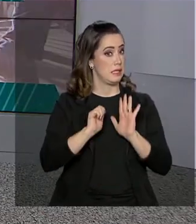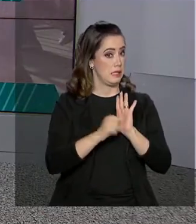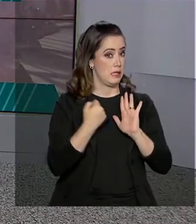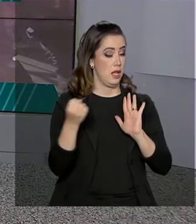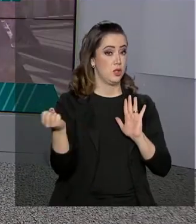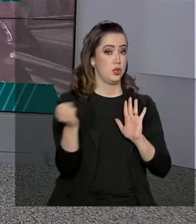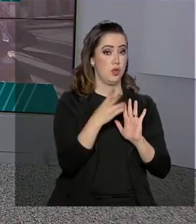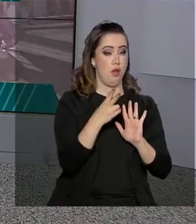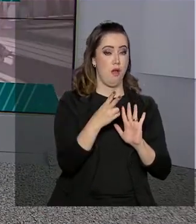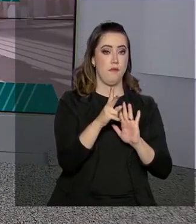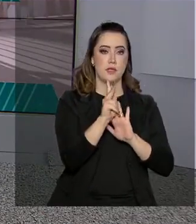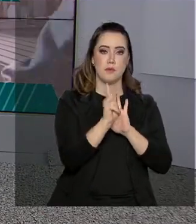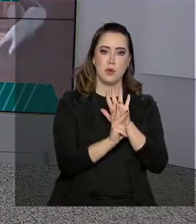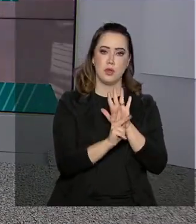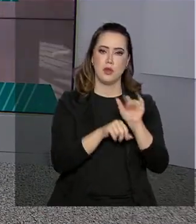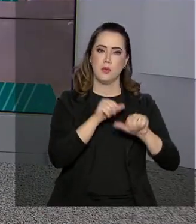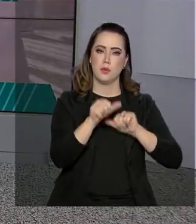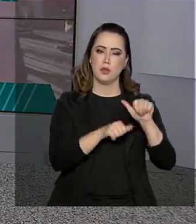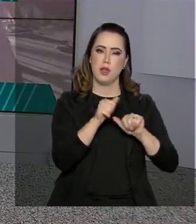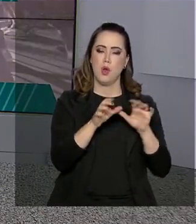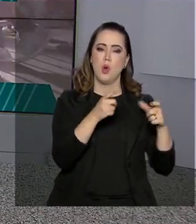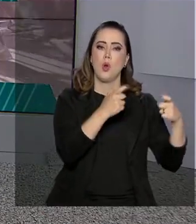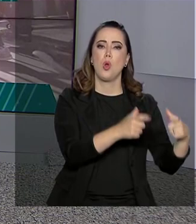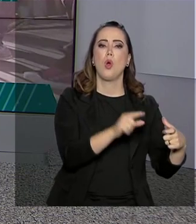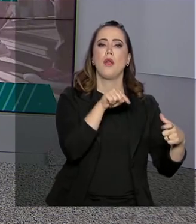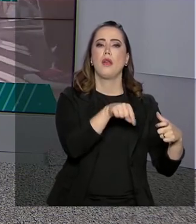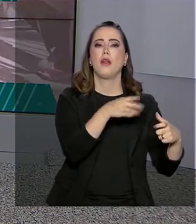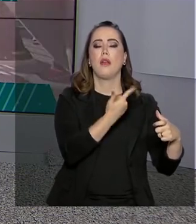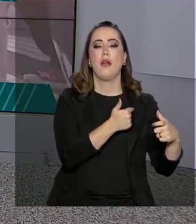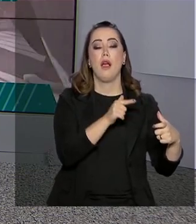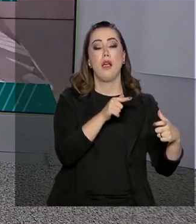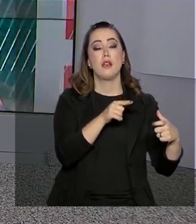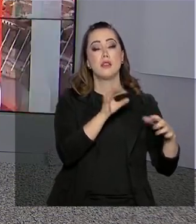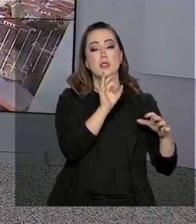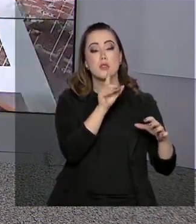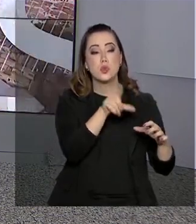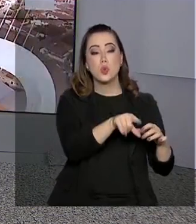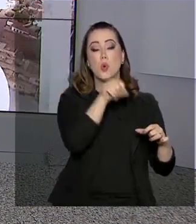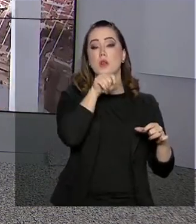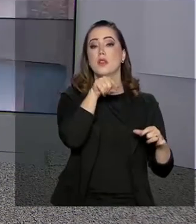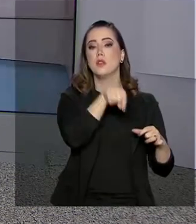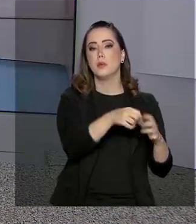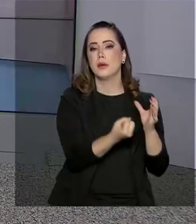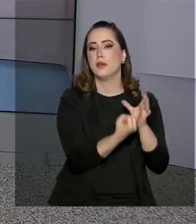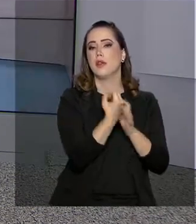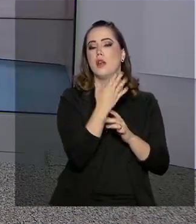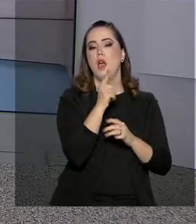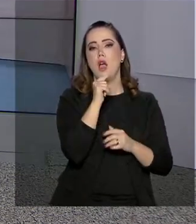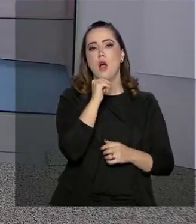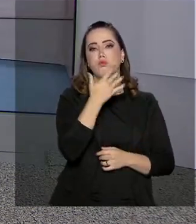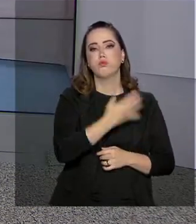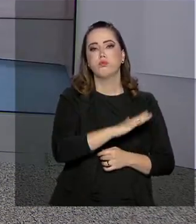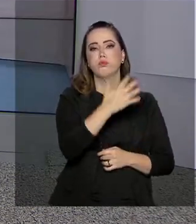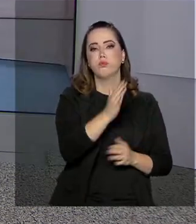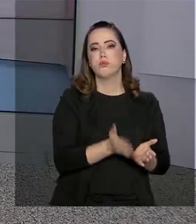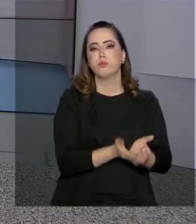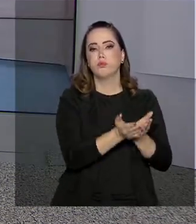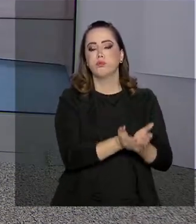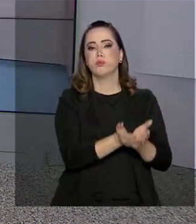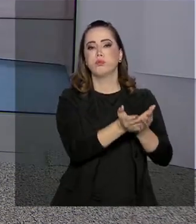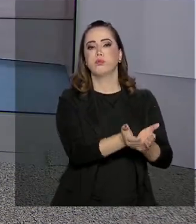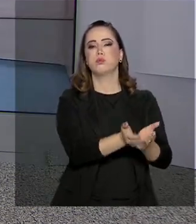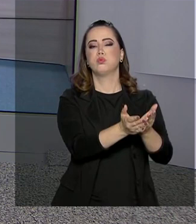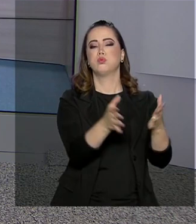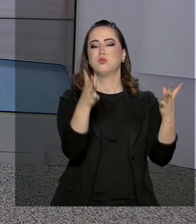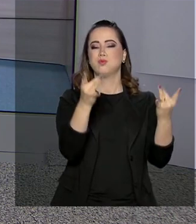novas portarias que vão alterar áreas destinadas à instalação de portos. A repórter Luana Karen explica agora para a gente. Oi Luana, bom dia para você.